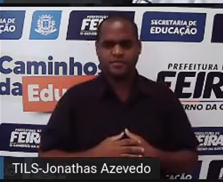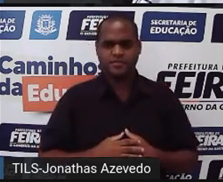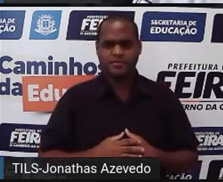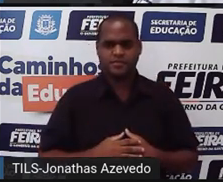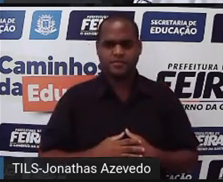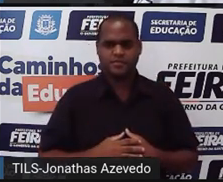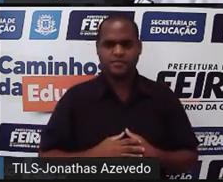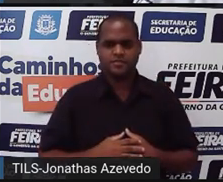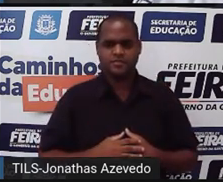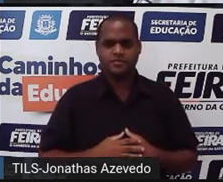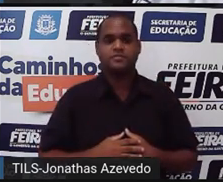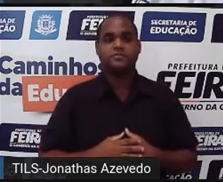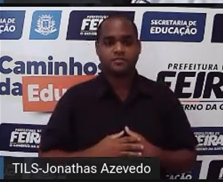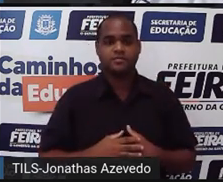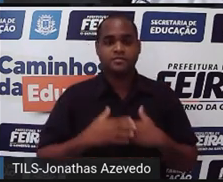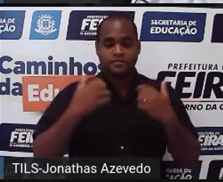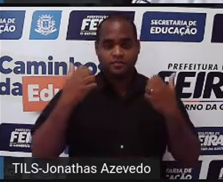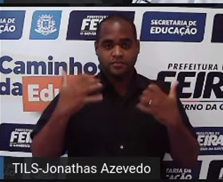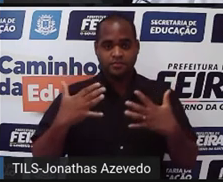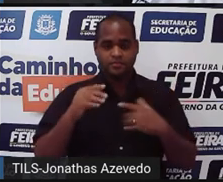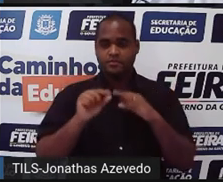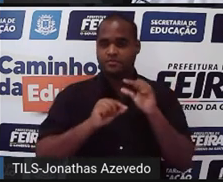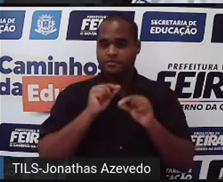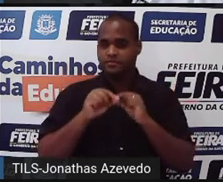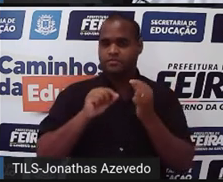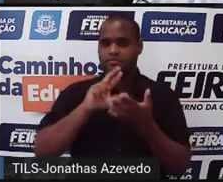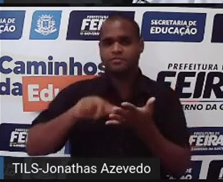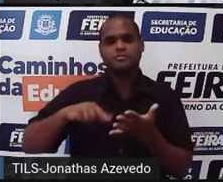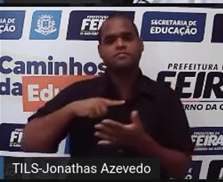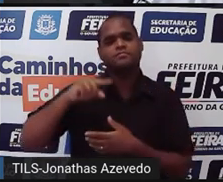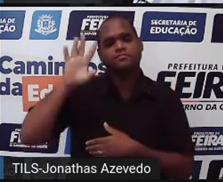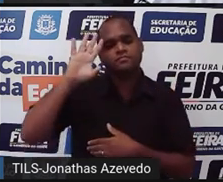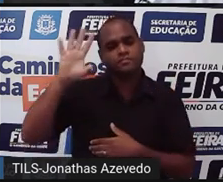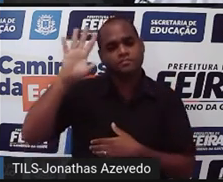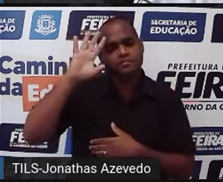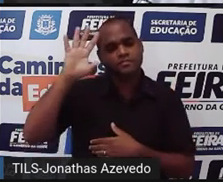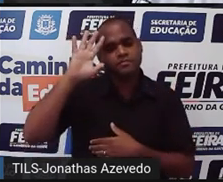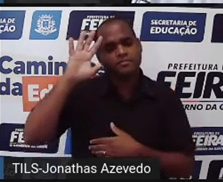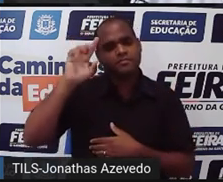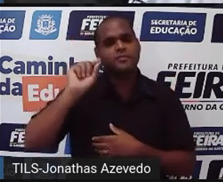Bom e o que é que a gente vai pensar agora? Aqui agora a gente acaba fazendo